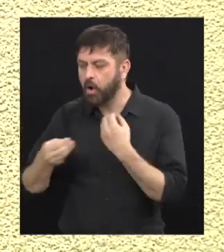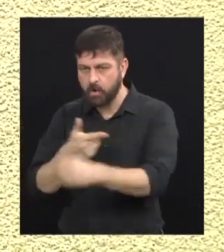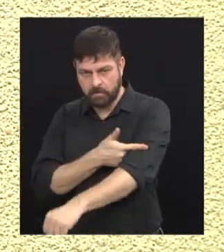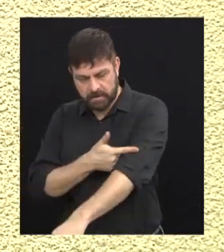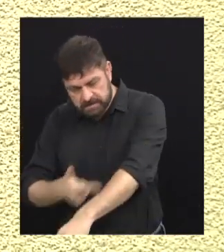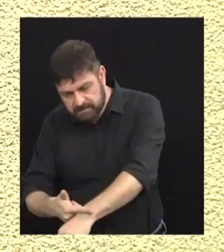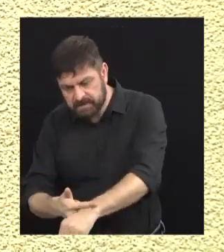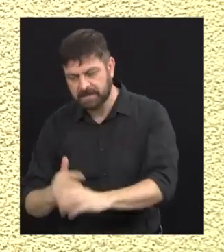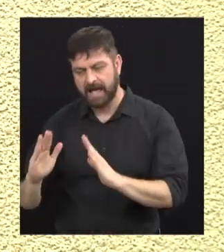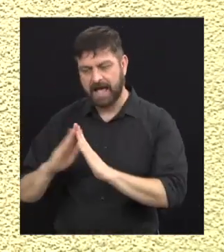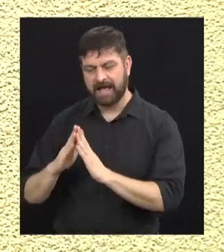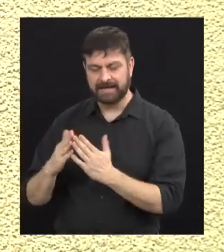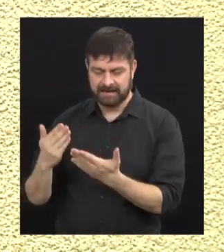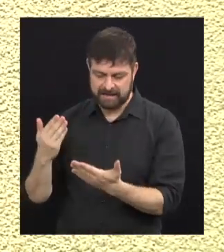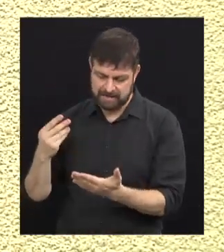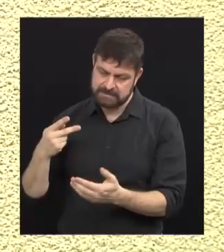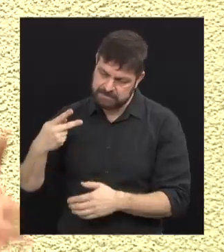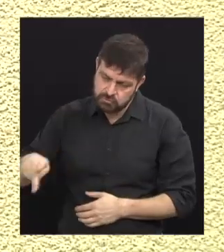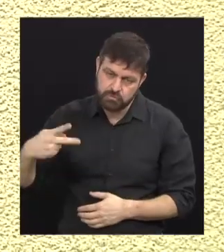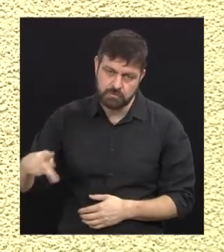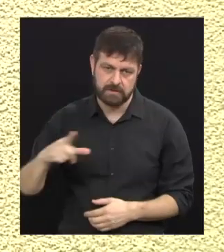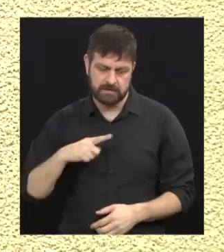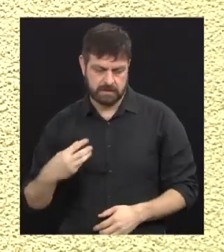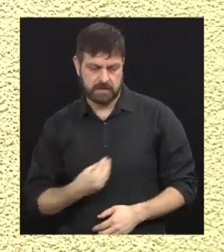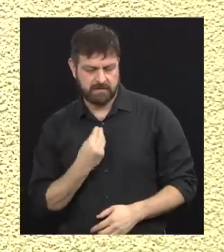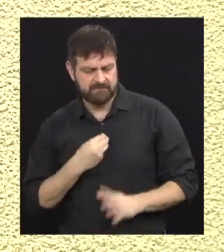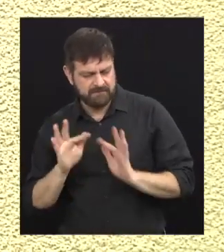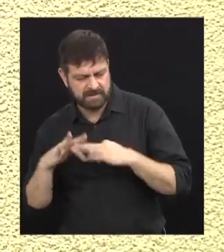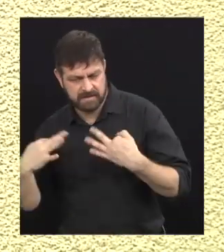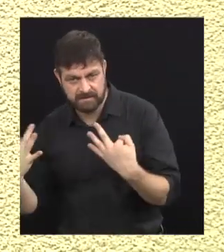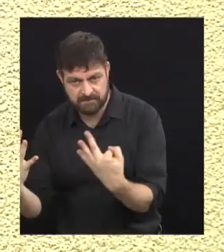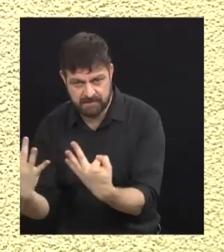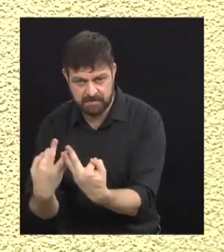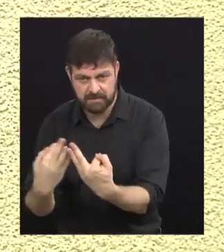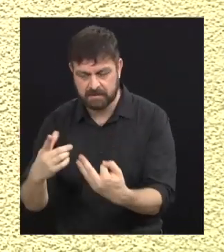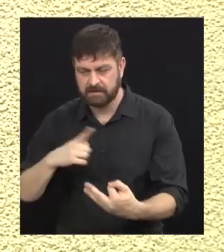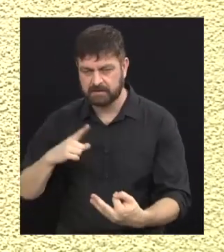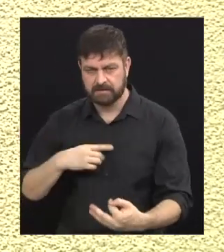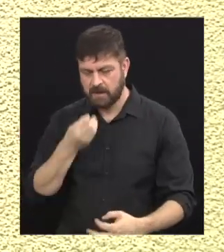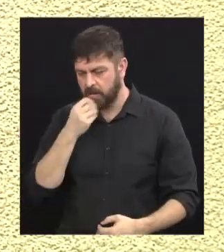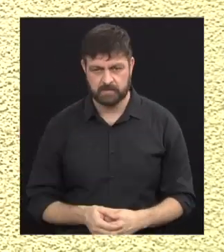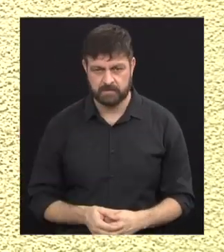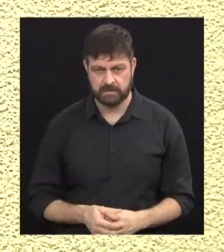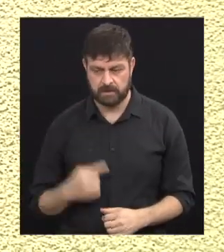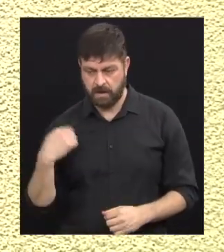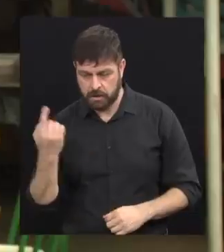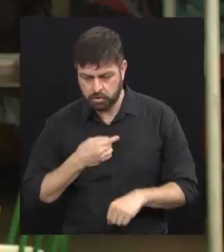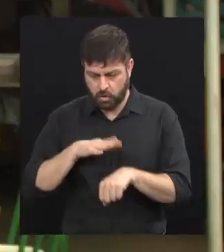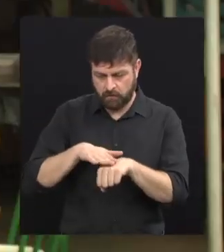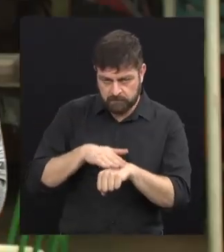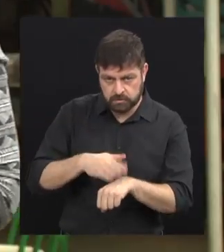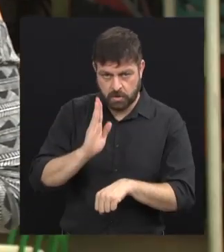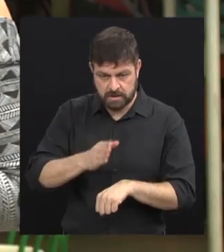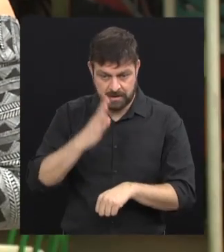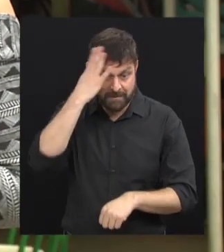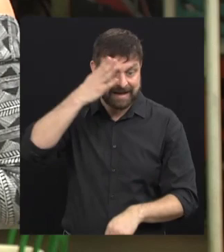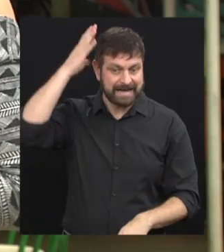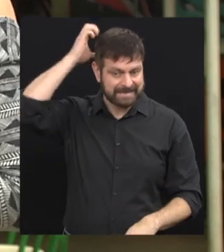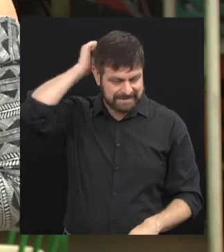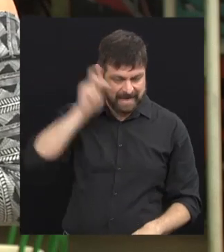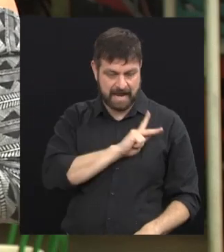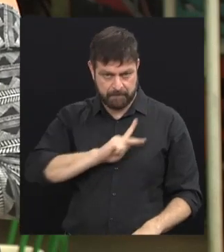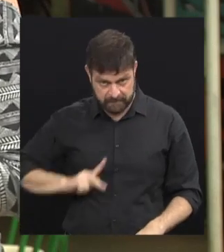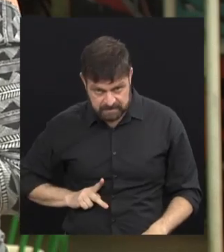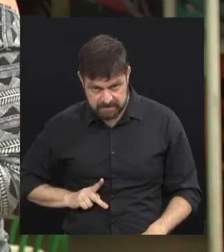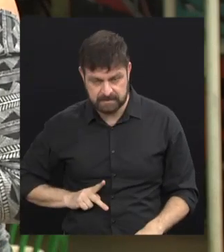casa, sabe? Levar aquela vida familiar para ter uma boa estrutura. A gente conversou, Maria Alícia, com a Célia, no primeiro